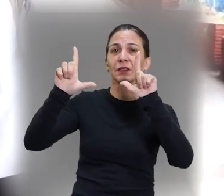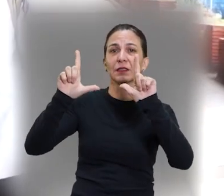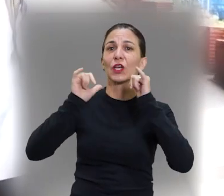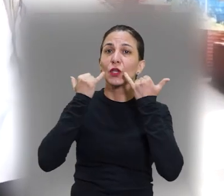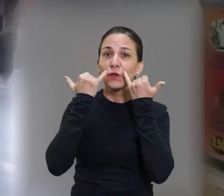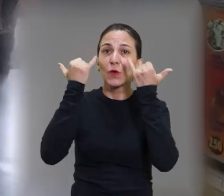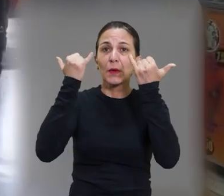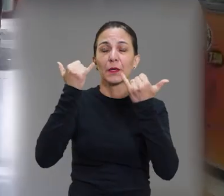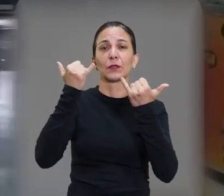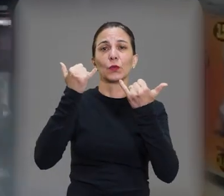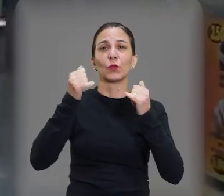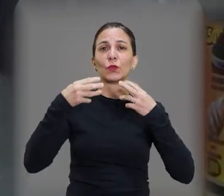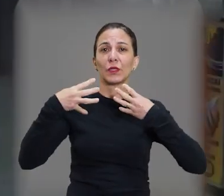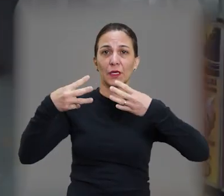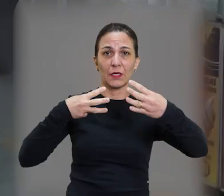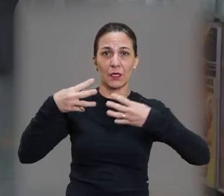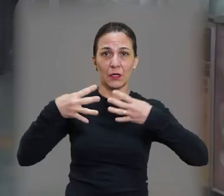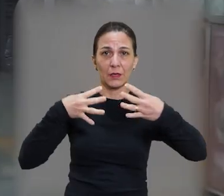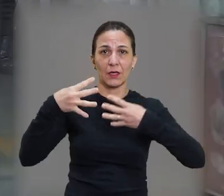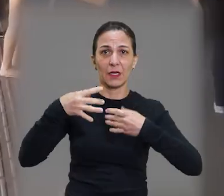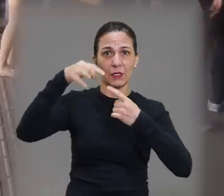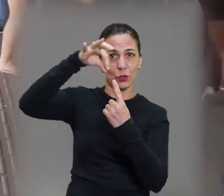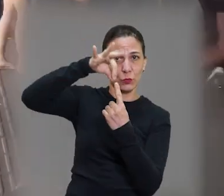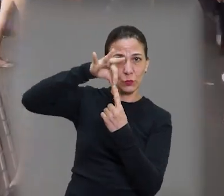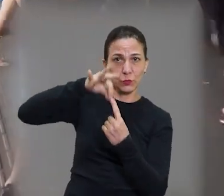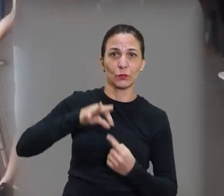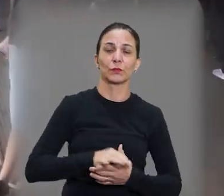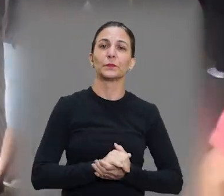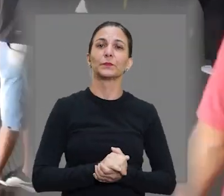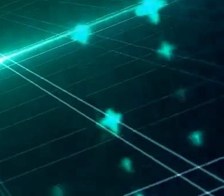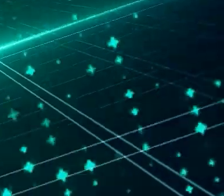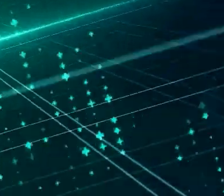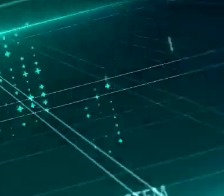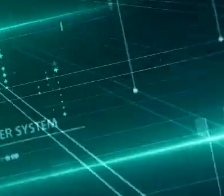afixação de cartazes informativos em terminais e pontos de ônibus.